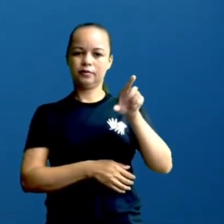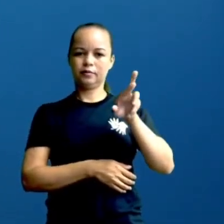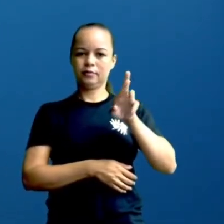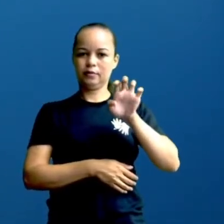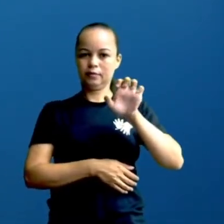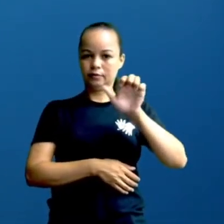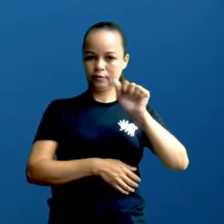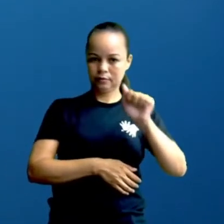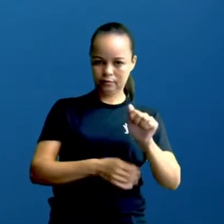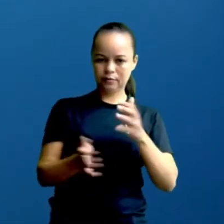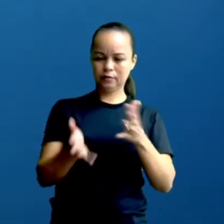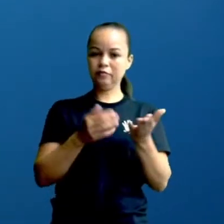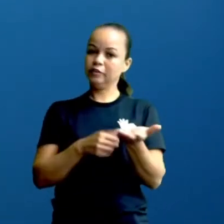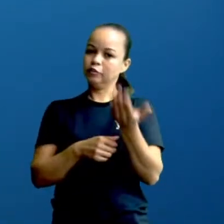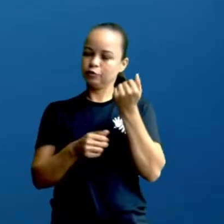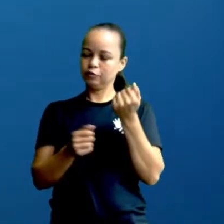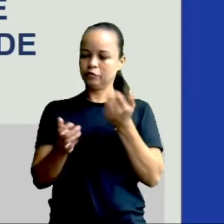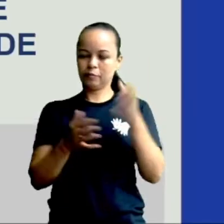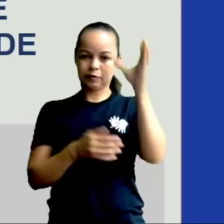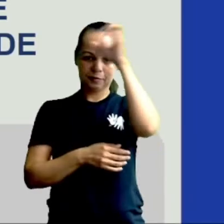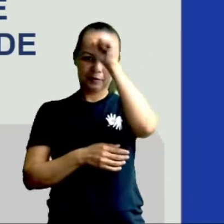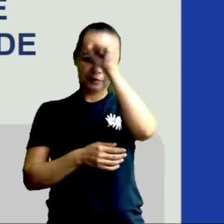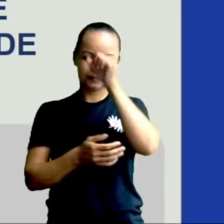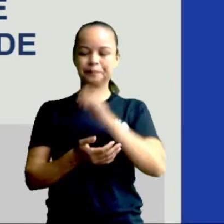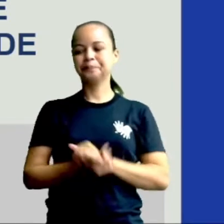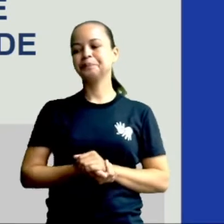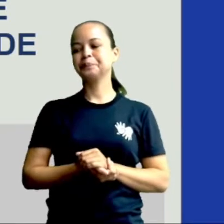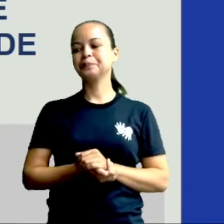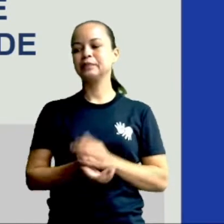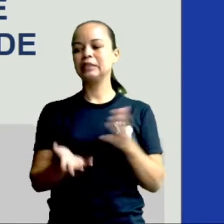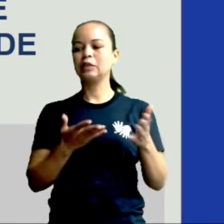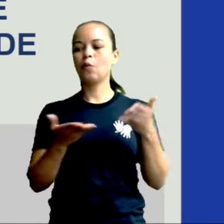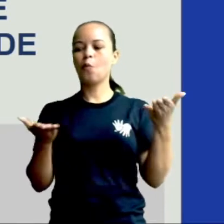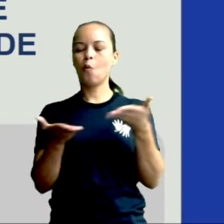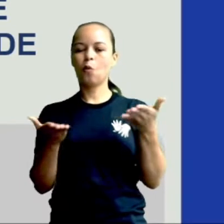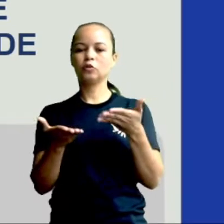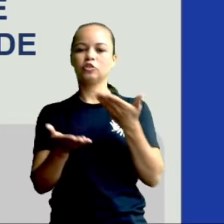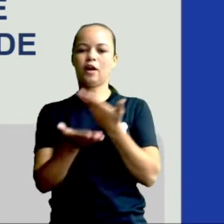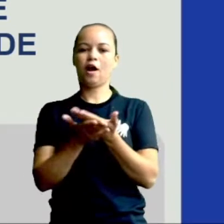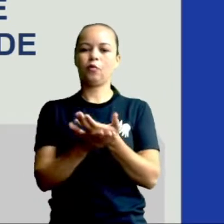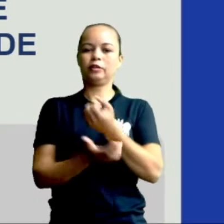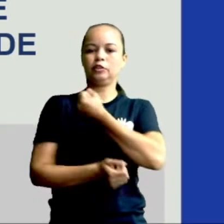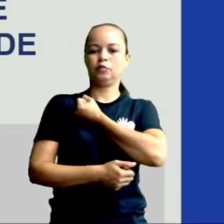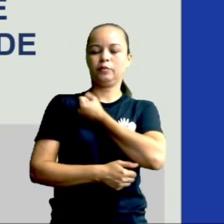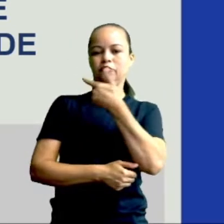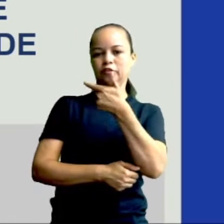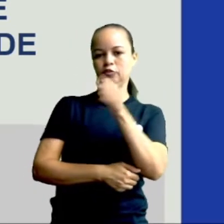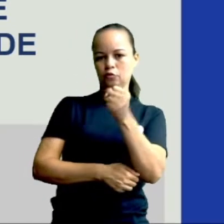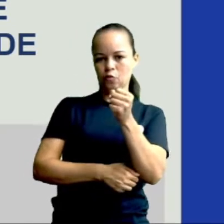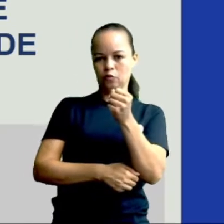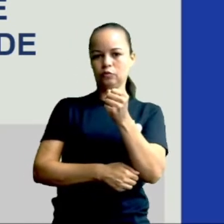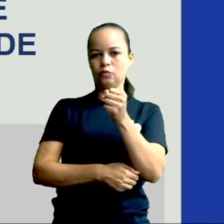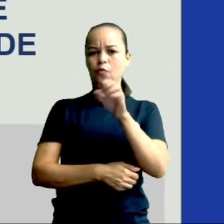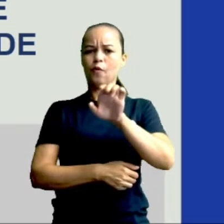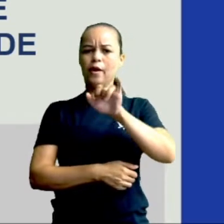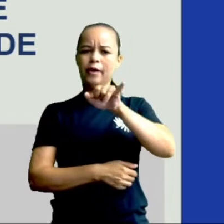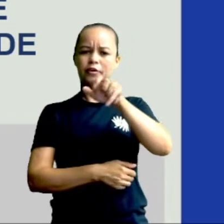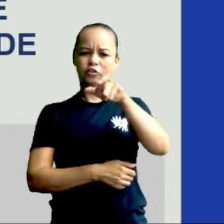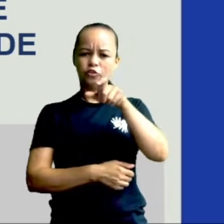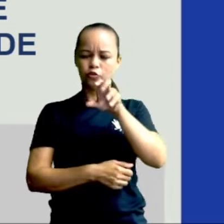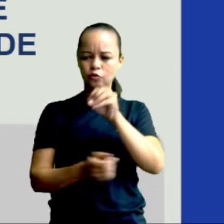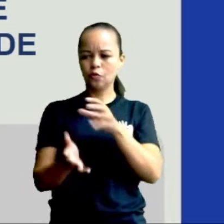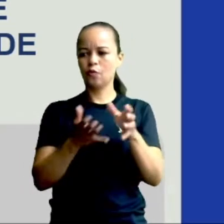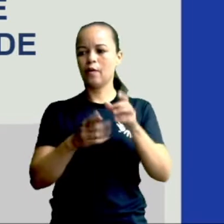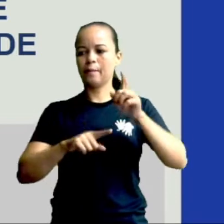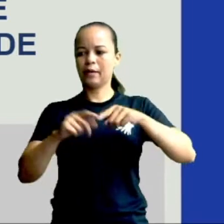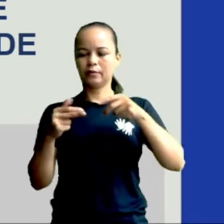vamos aprender? E a aula de hoje é de número 28. O eixo é matéria e energia. O objeto de